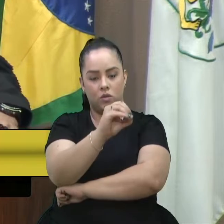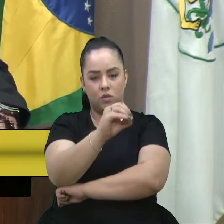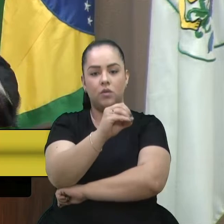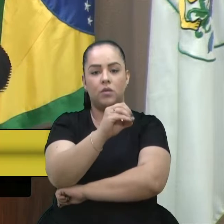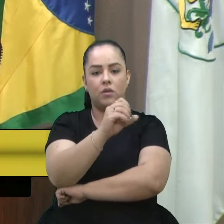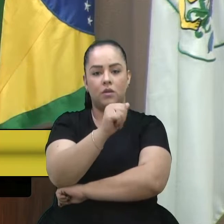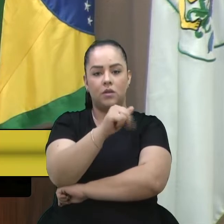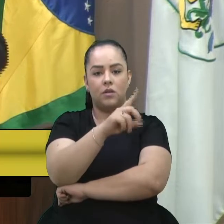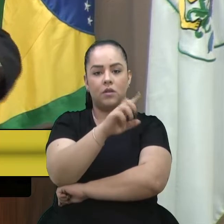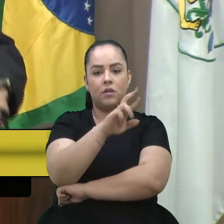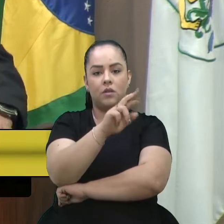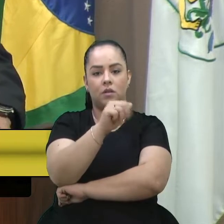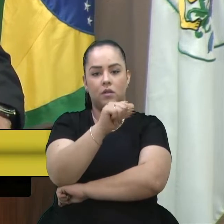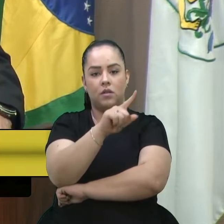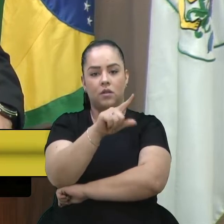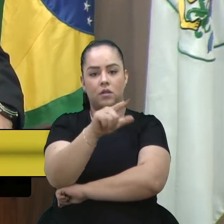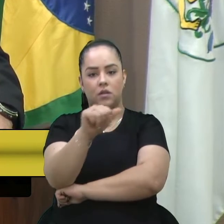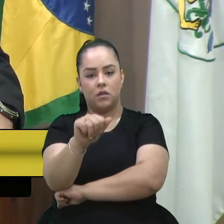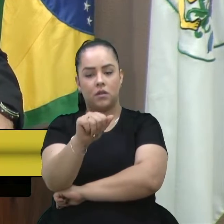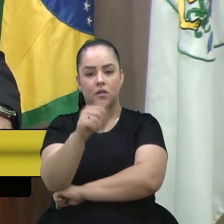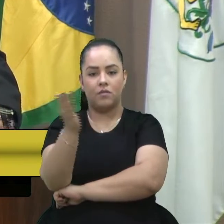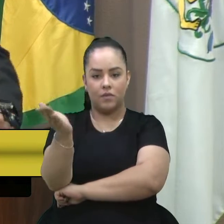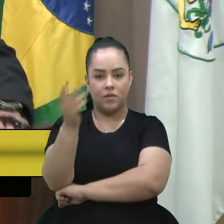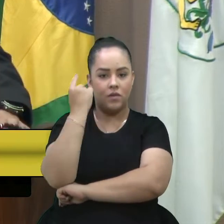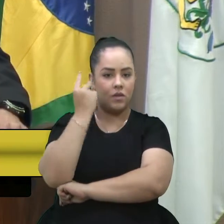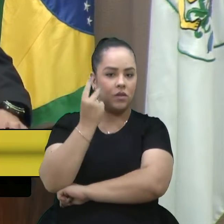vereador Caragnato.